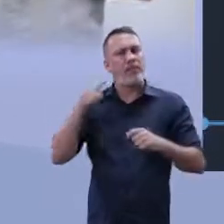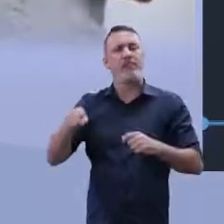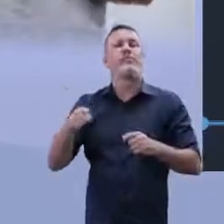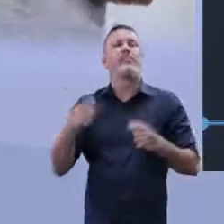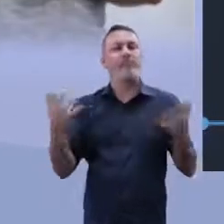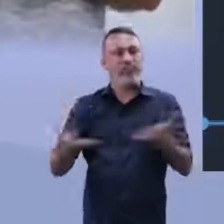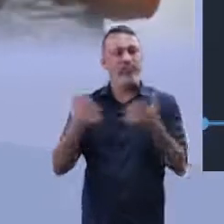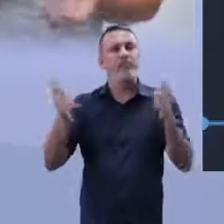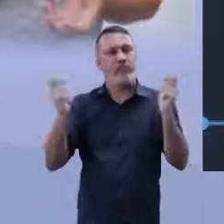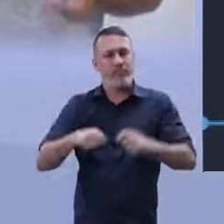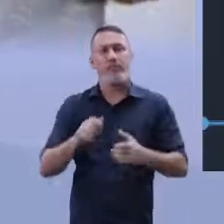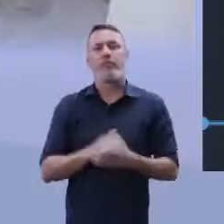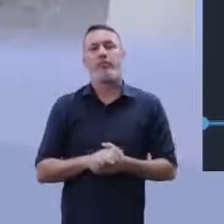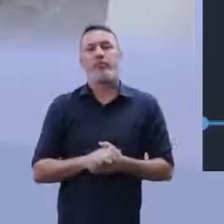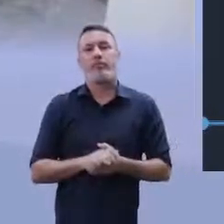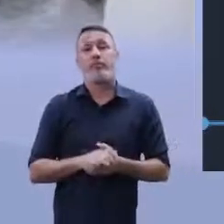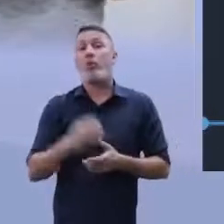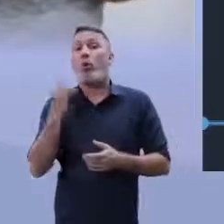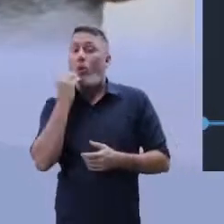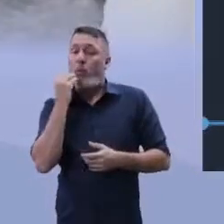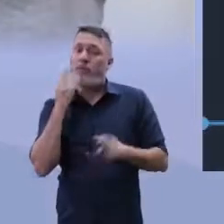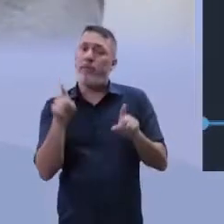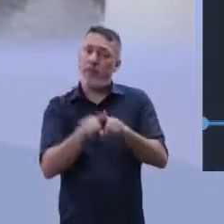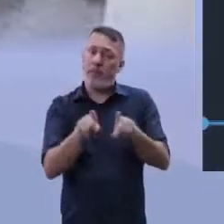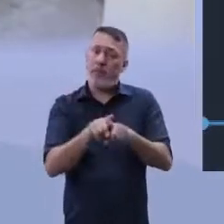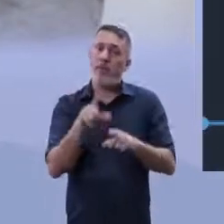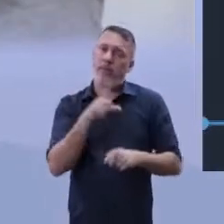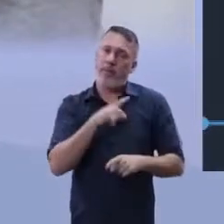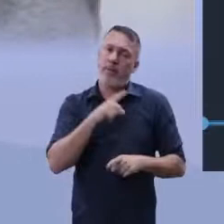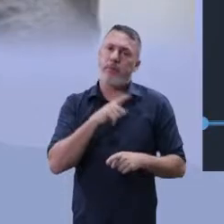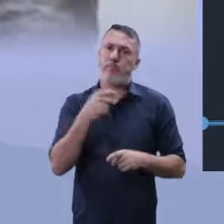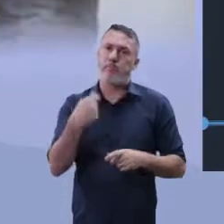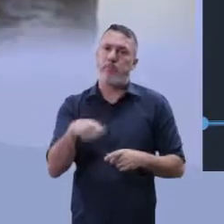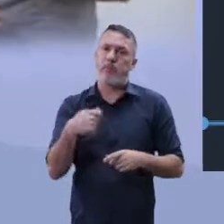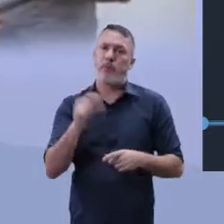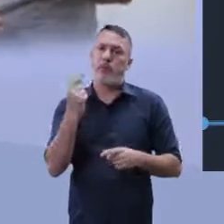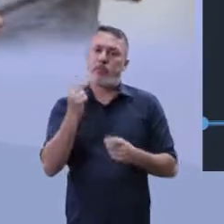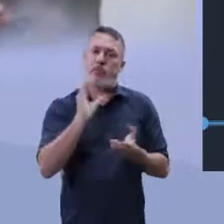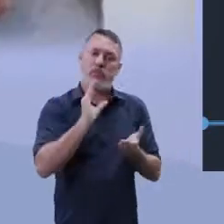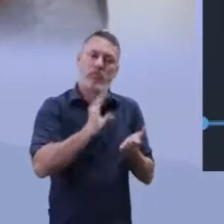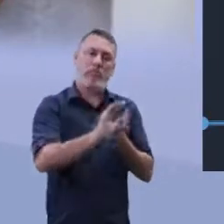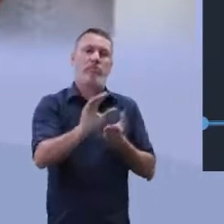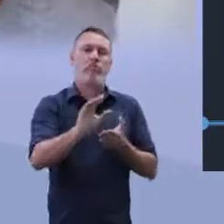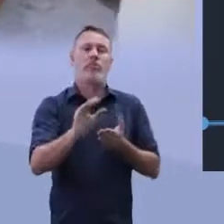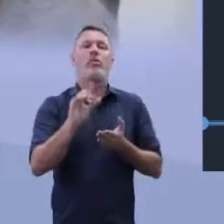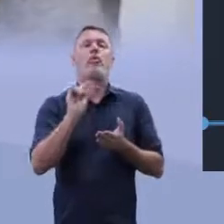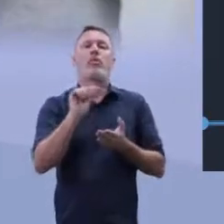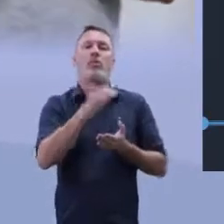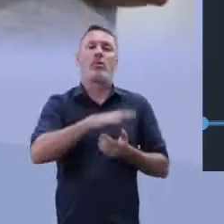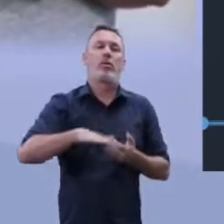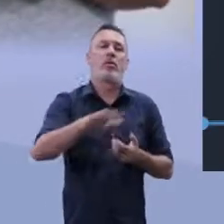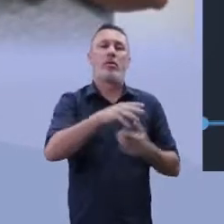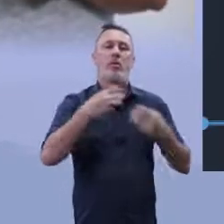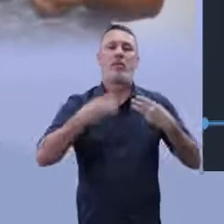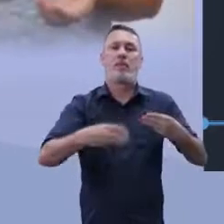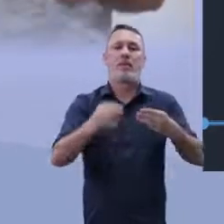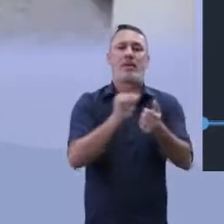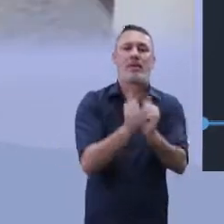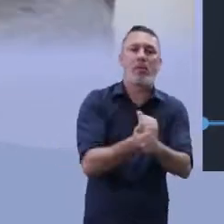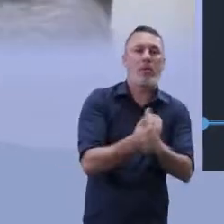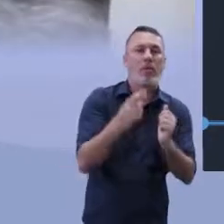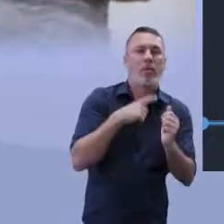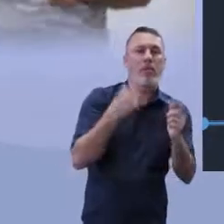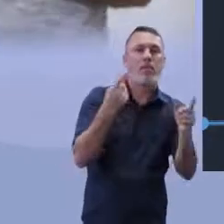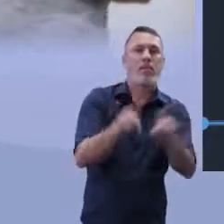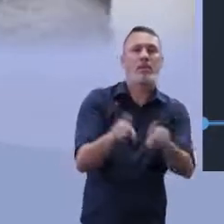podem trabalhar isso aí. Obviamente, eu preciso redirecionar, jogar recursos financeiros para o Ministério do Esporte.